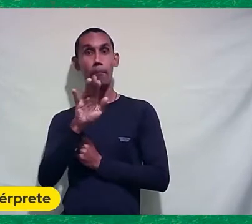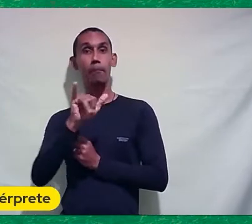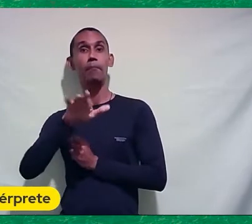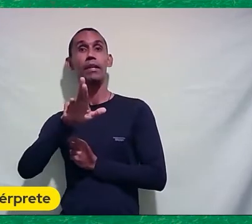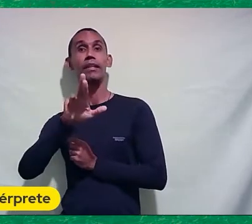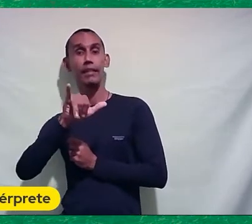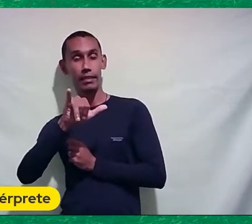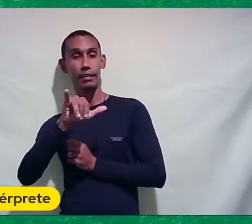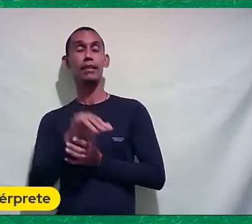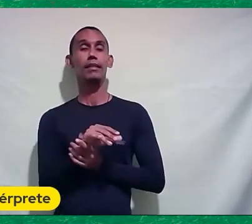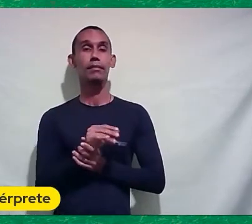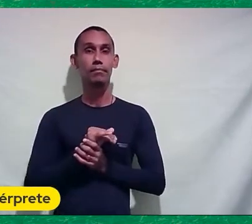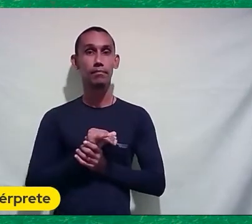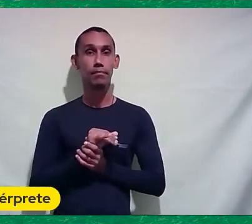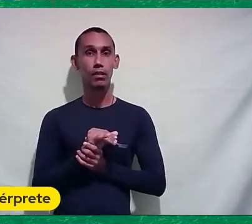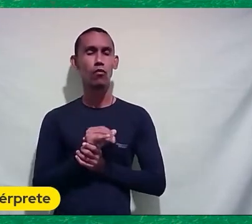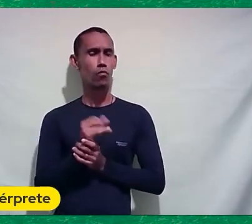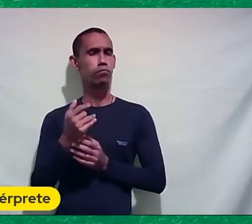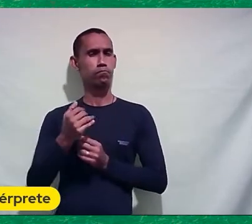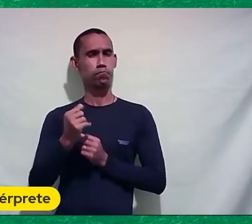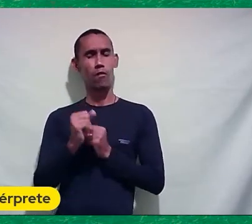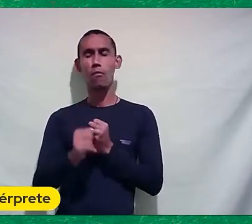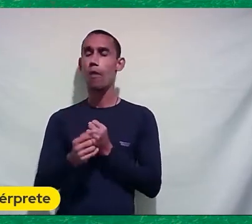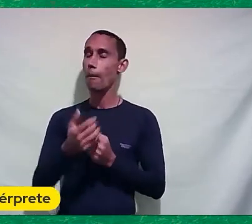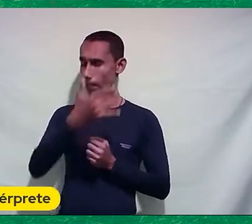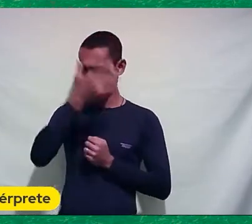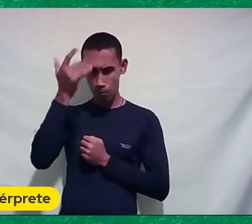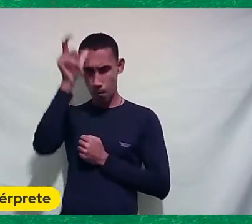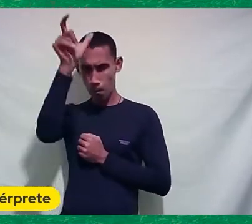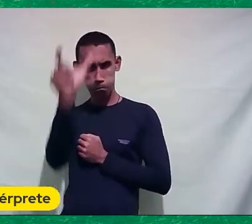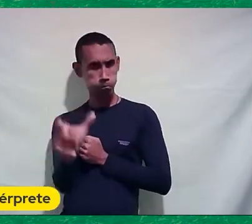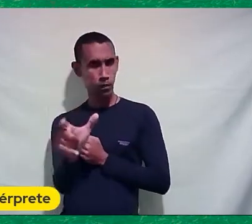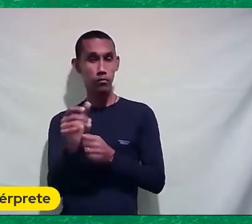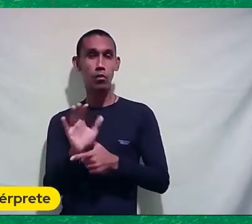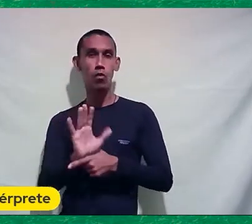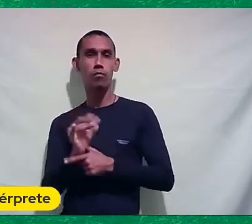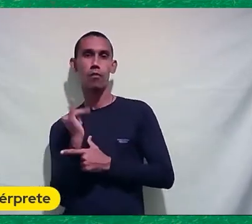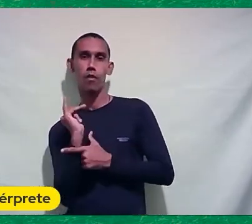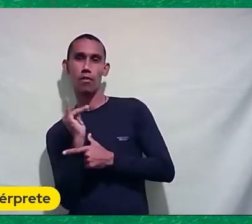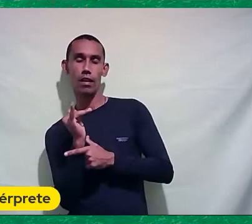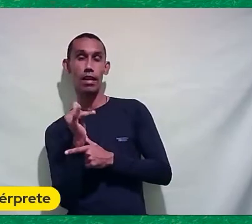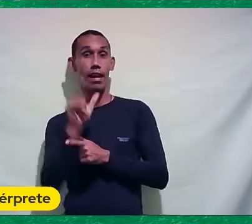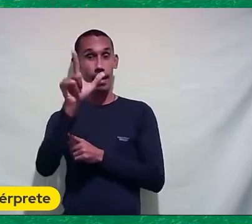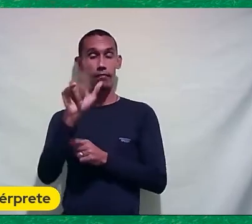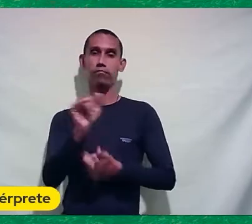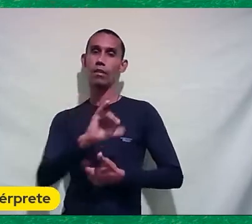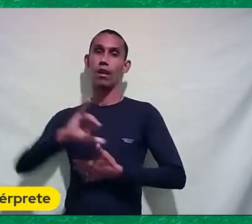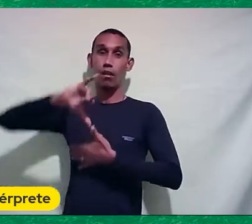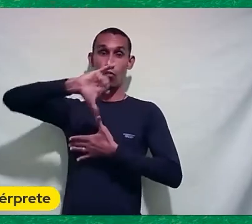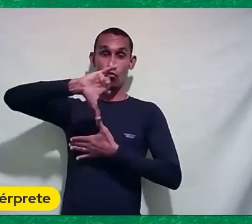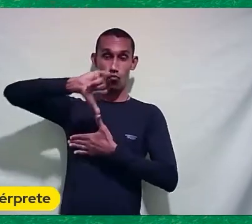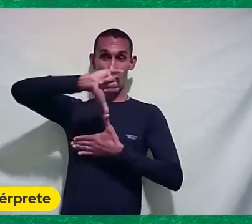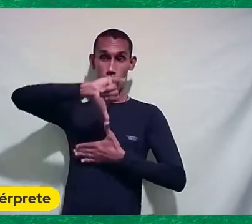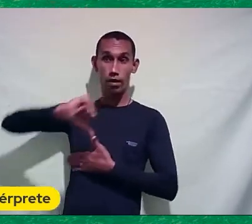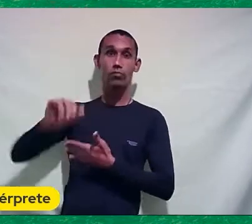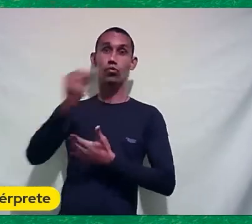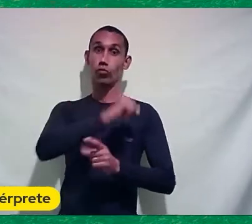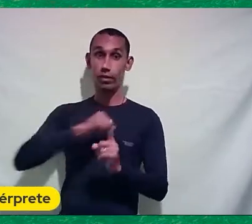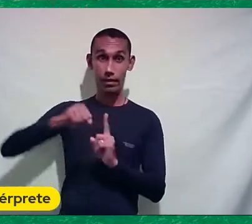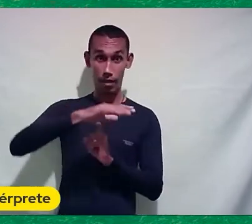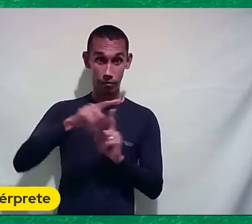foi um grande mestre Do documentário latino-americano Do documentário social Foi um grande amigo